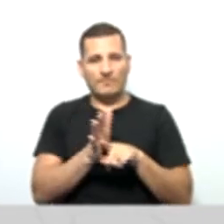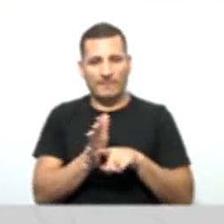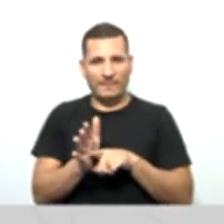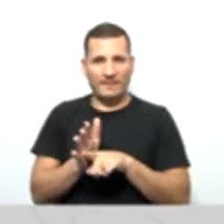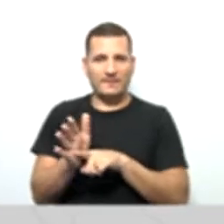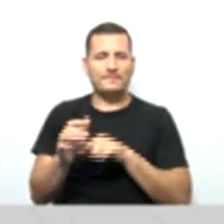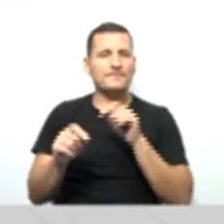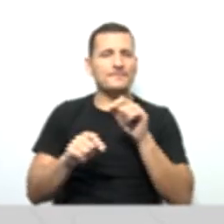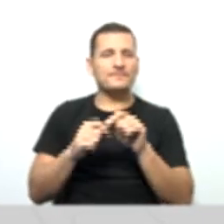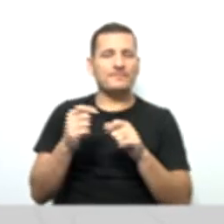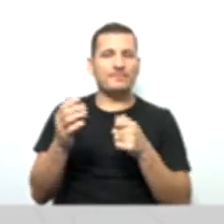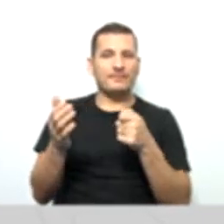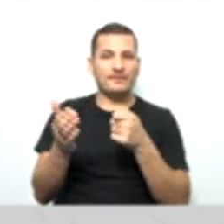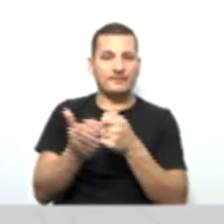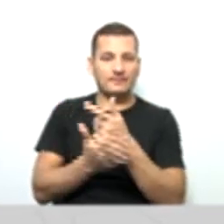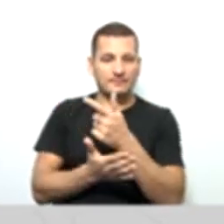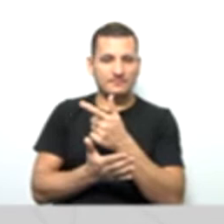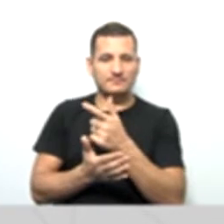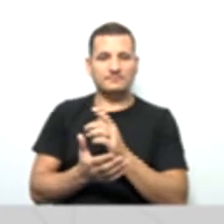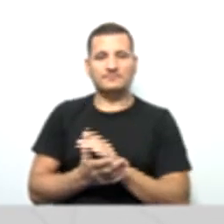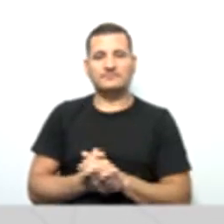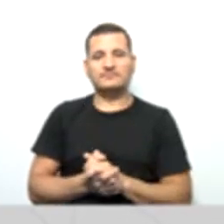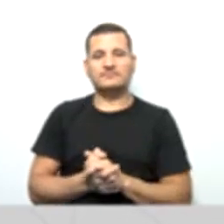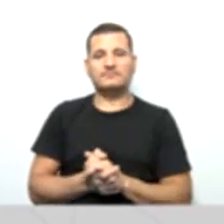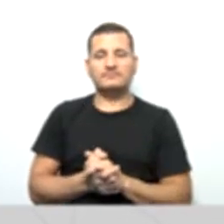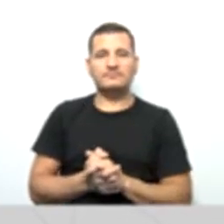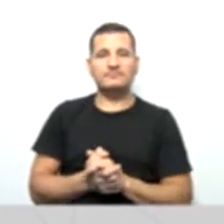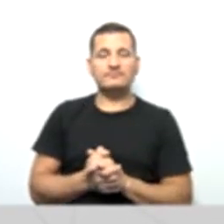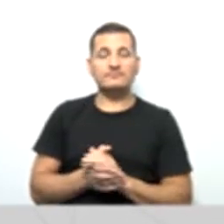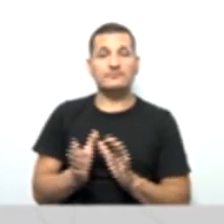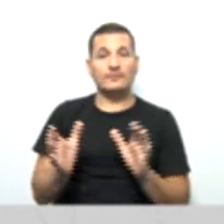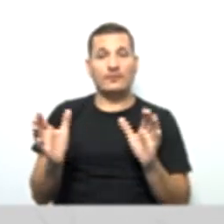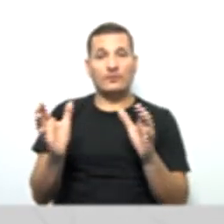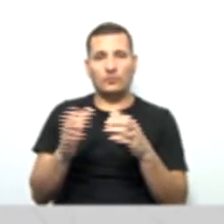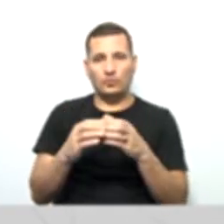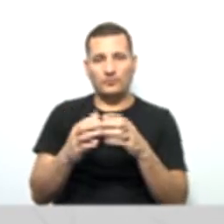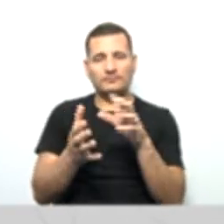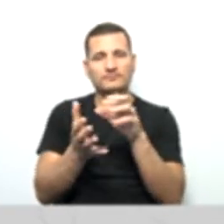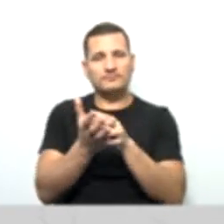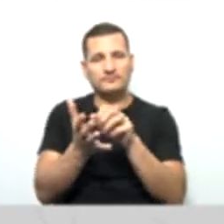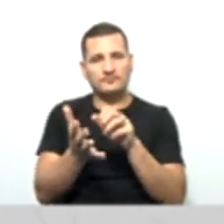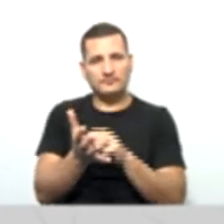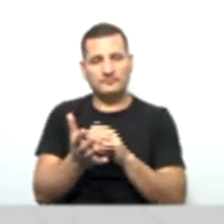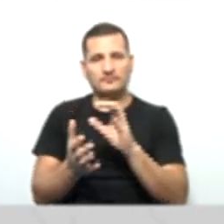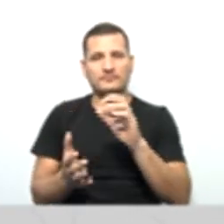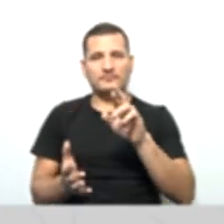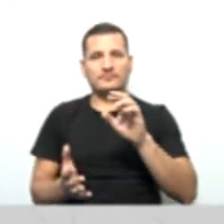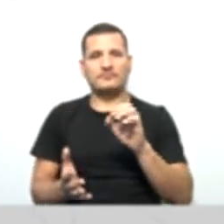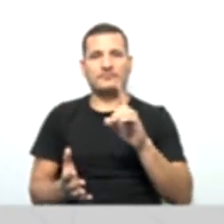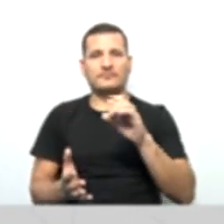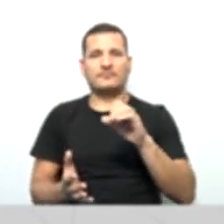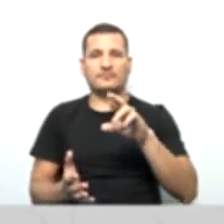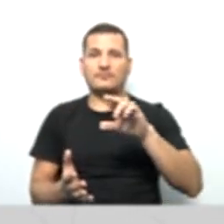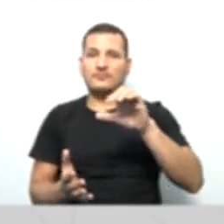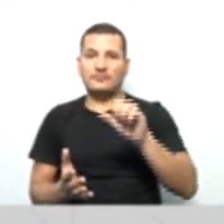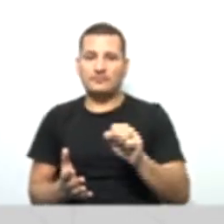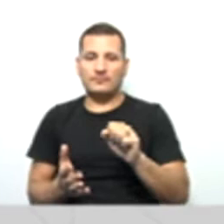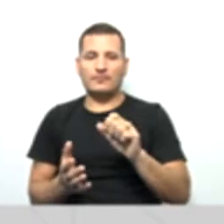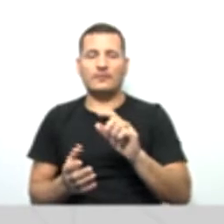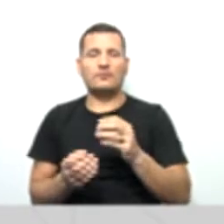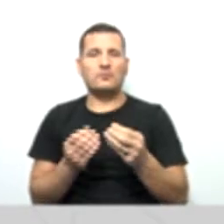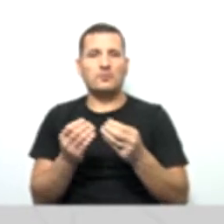a pagar contabilizados no grupo dos credores por funcionamento pode ser efetuado na seguinte